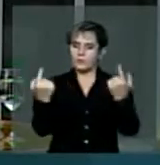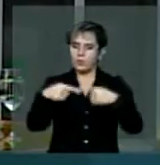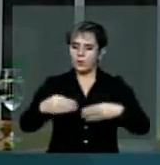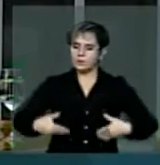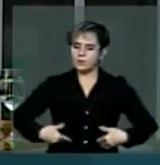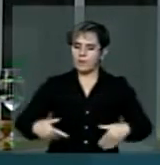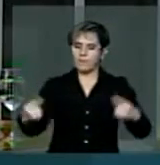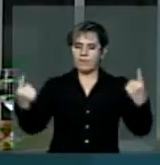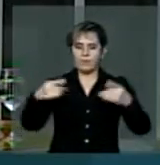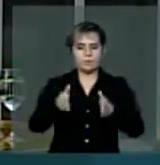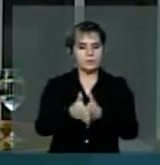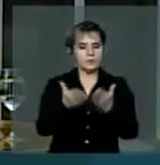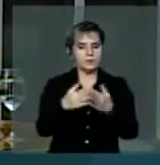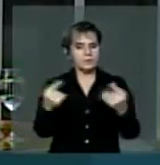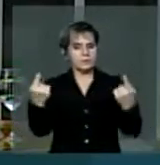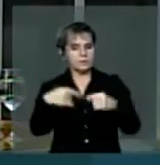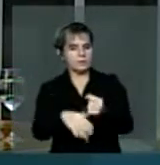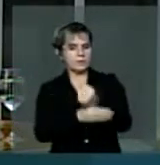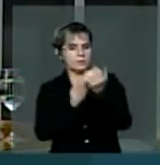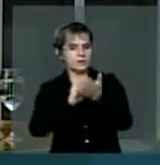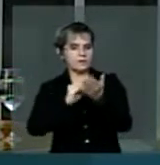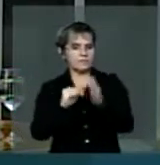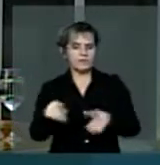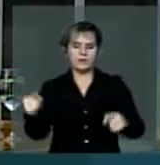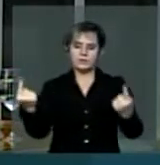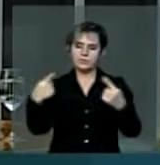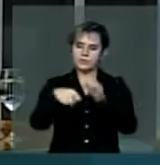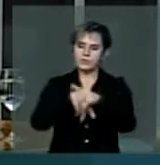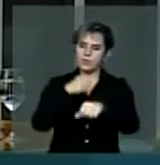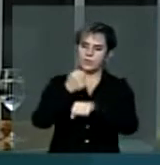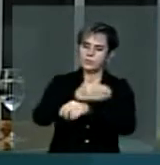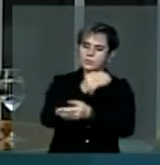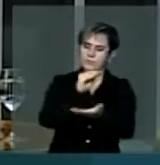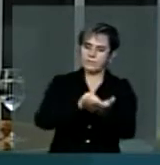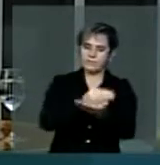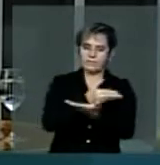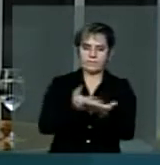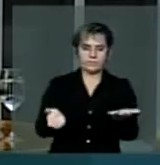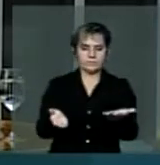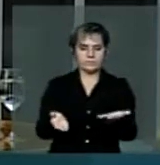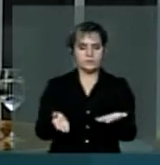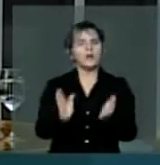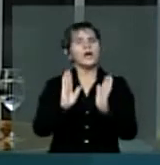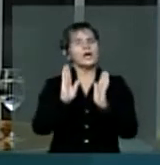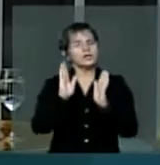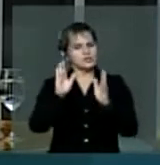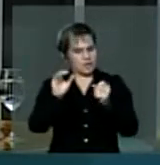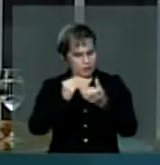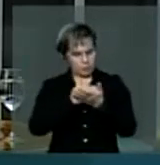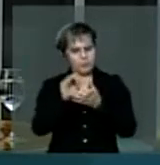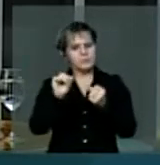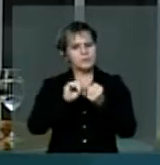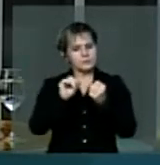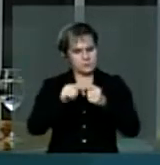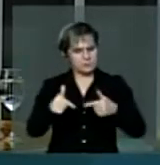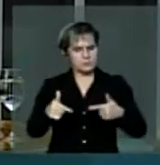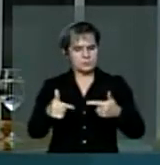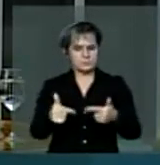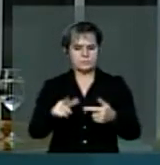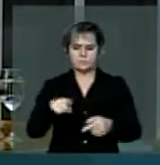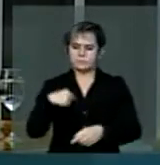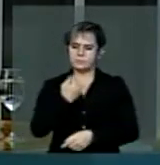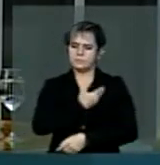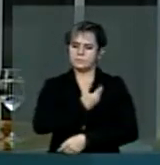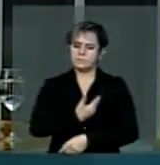à miséria, à insegurança e ao desemprego. É claro que já estamos fazendo isto. Nosso